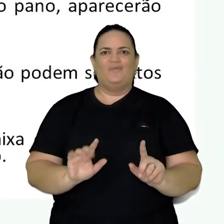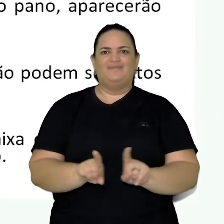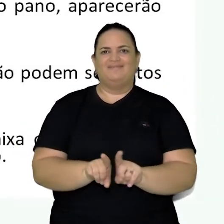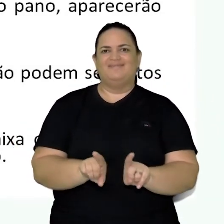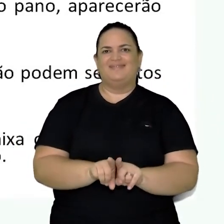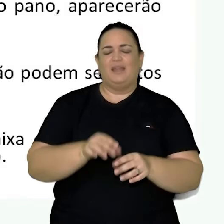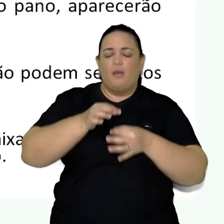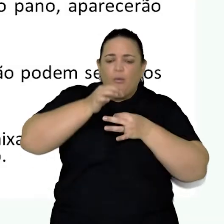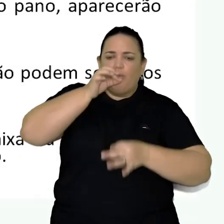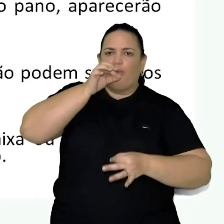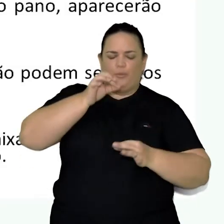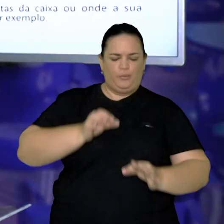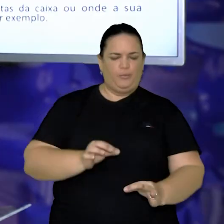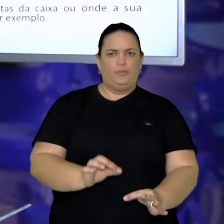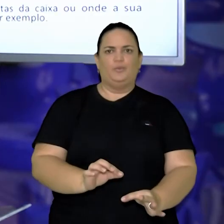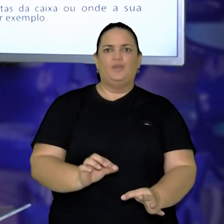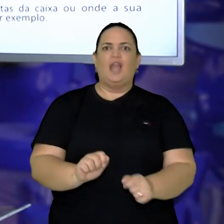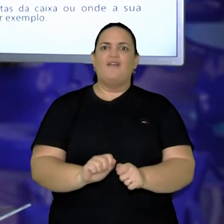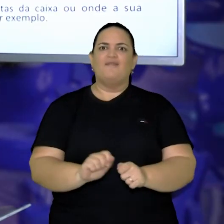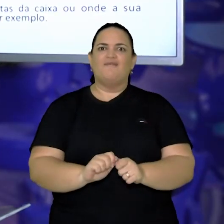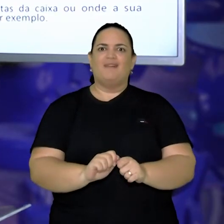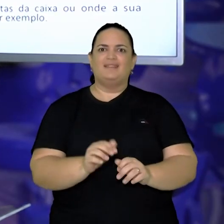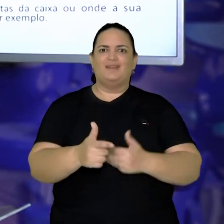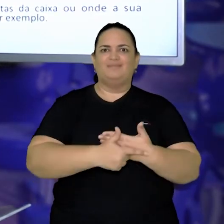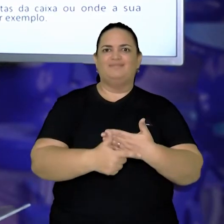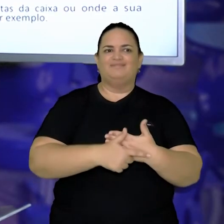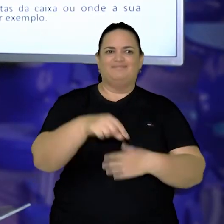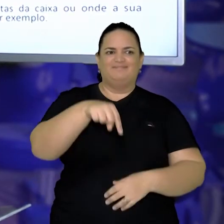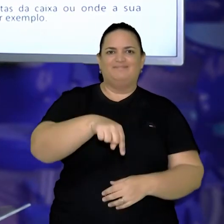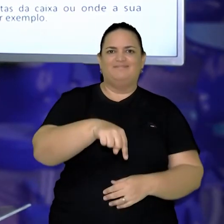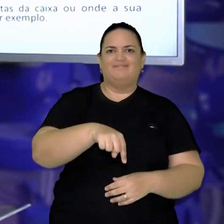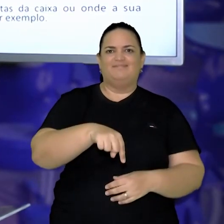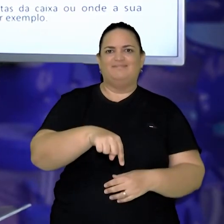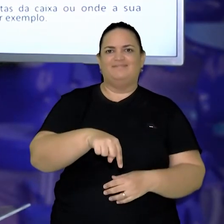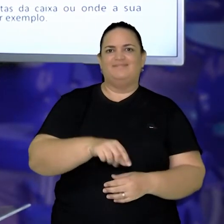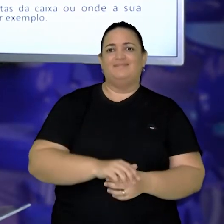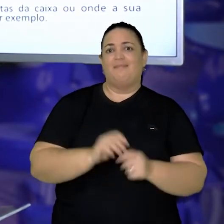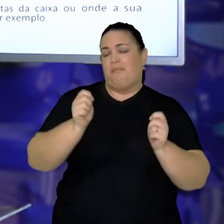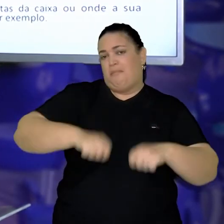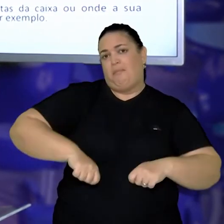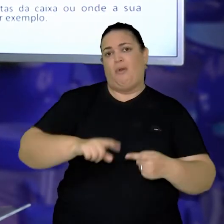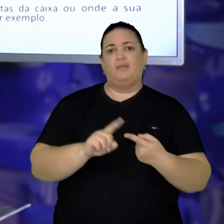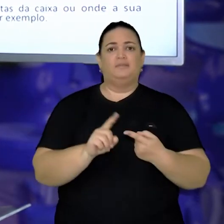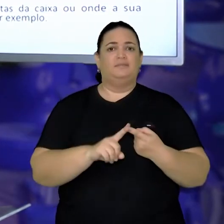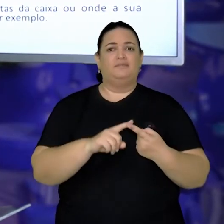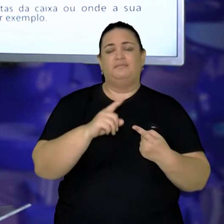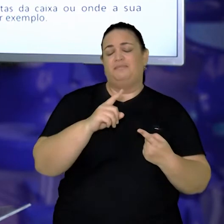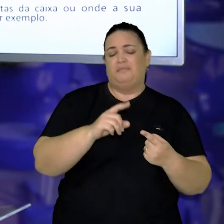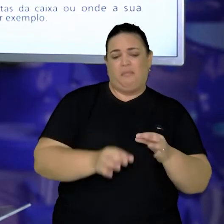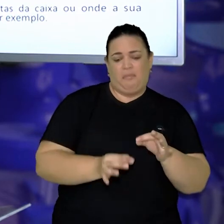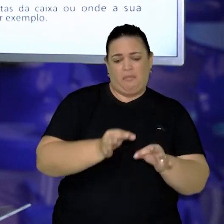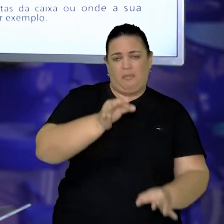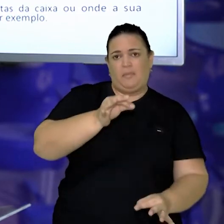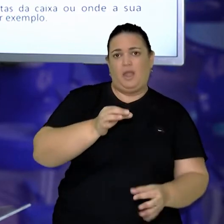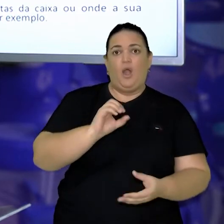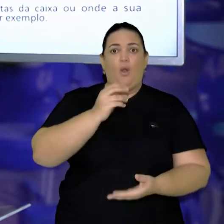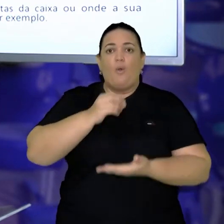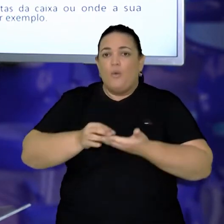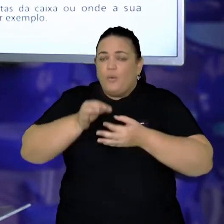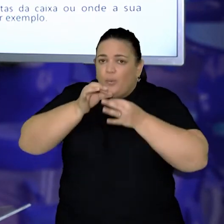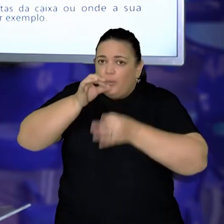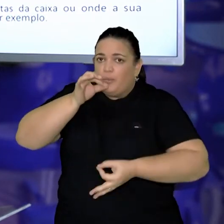Assim, eles poderão caminhar pela caixa. Nesse caso, você pode usar palito, canudo, ou